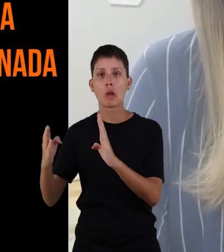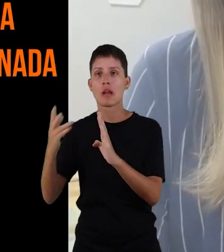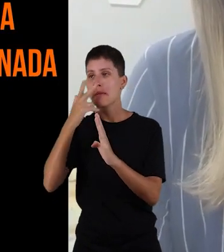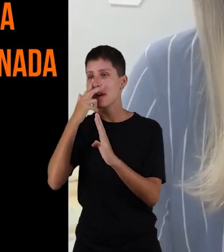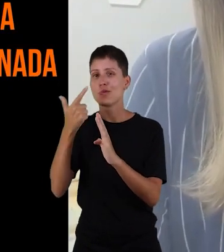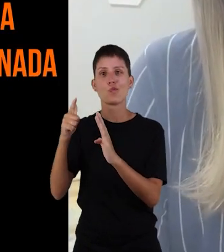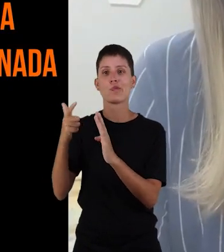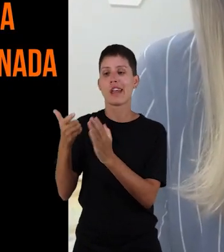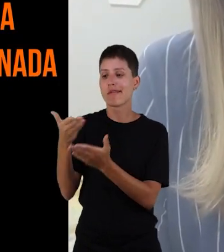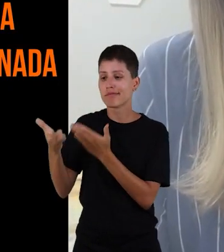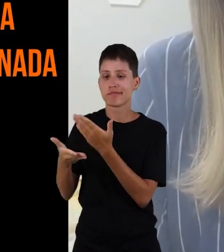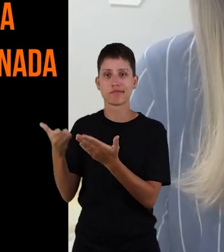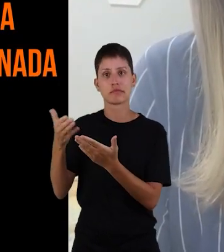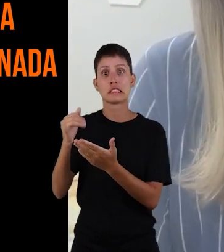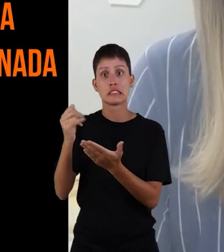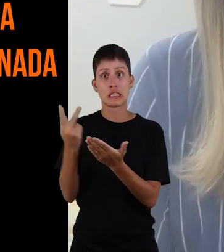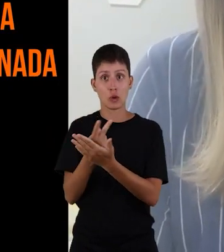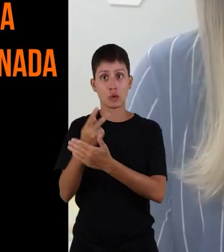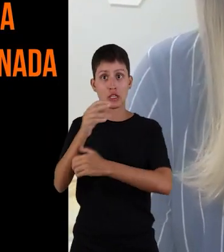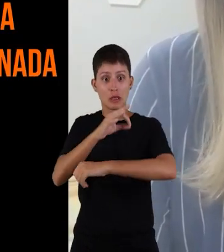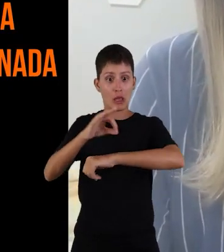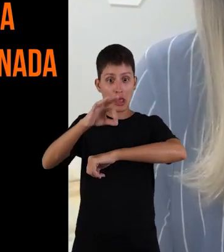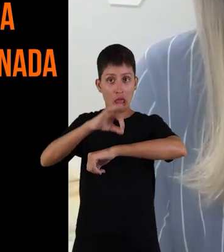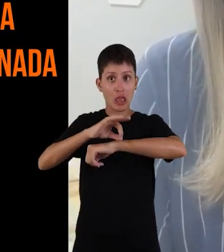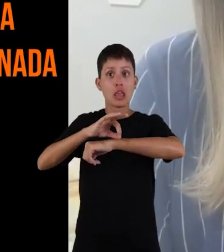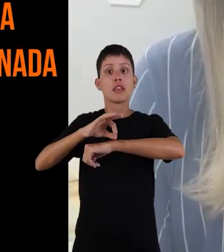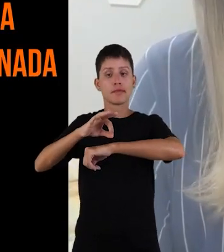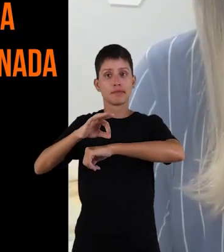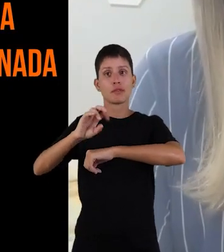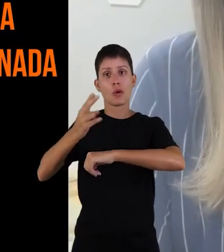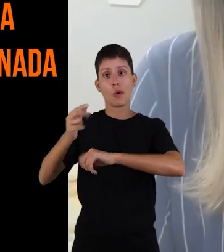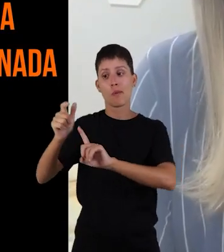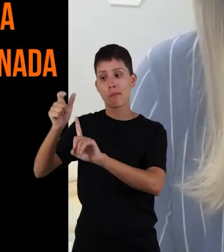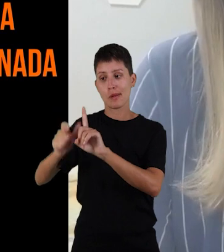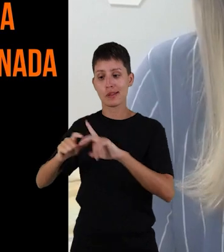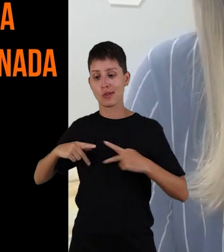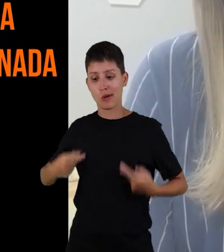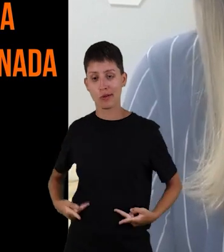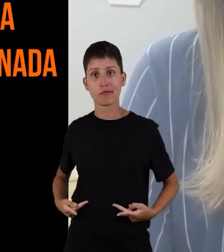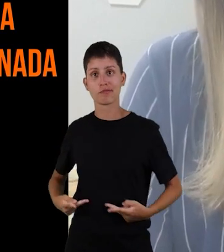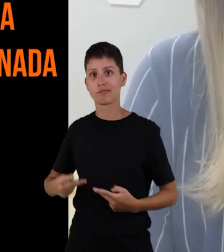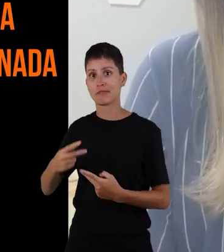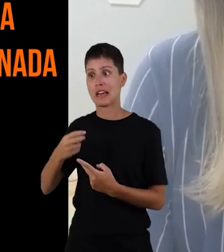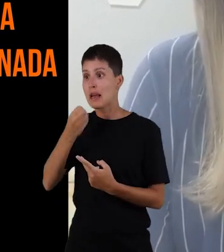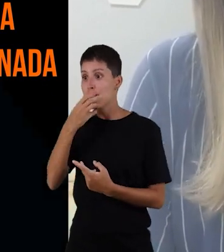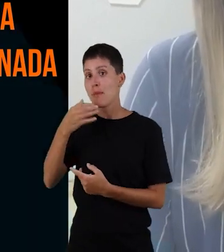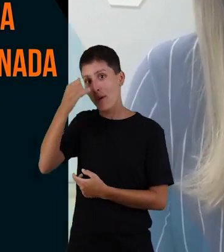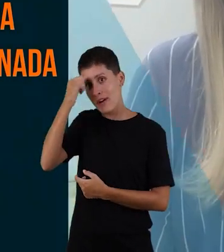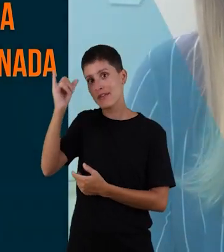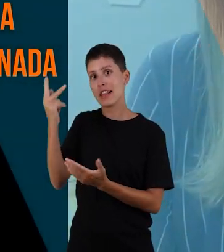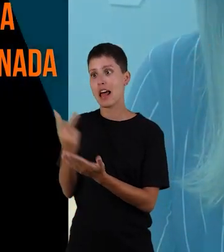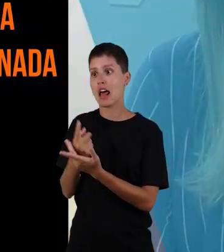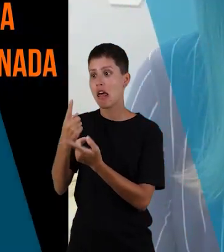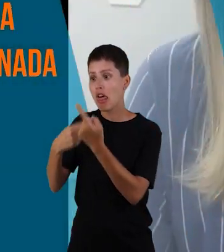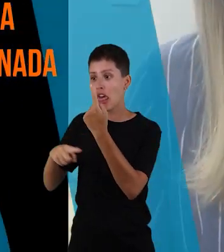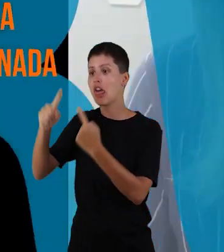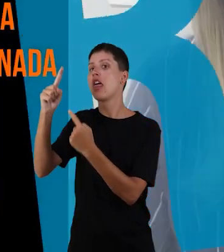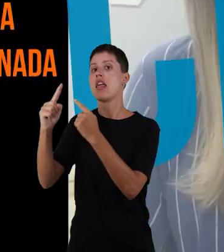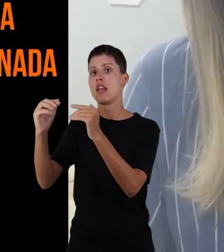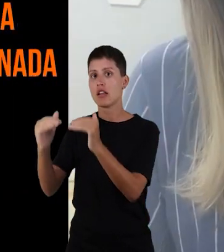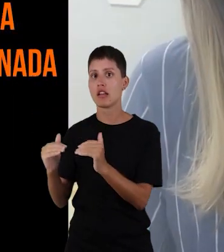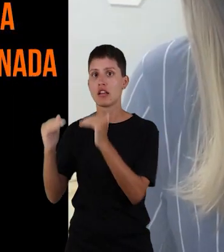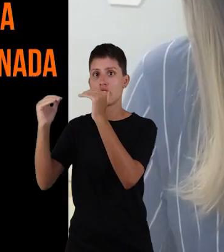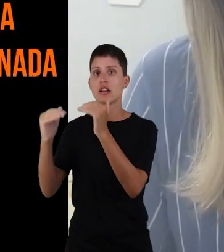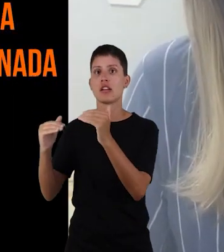regulatório. Quando o hospedeiro se encontra na fase crônica, o ideal é que ele não evolua para uma fase